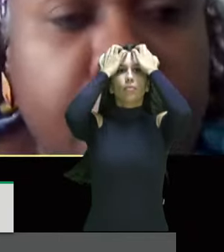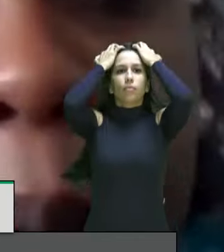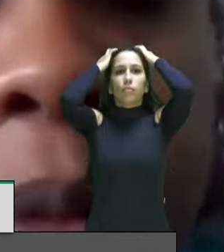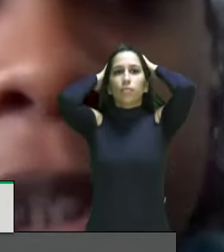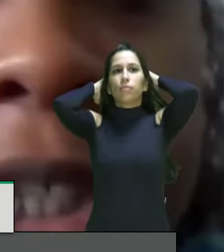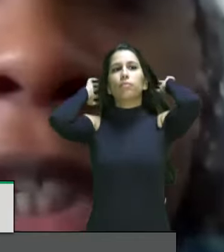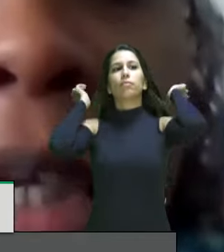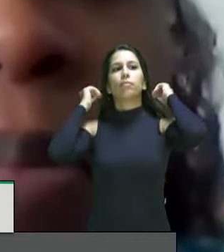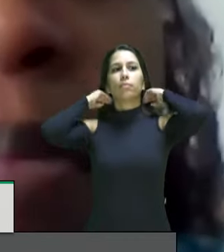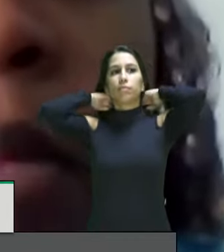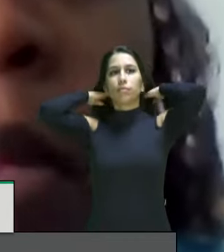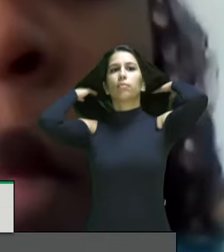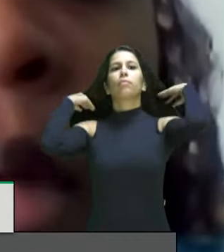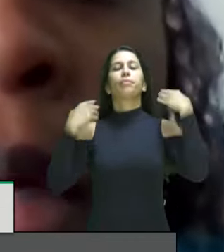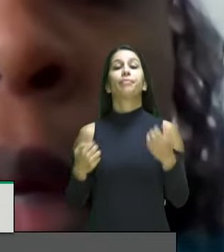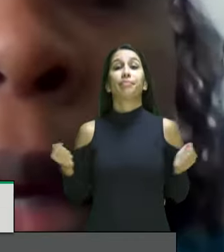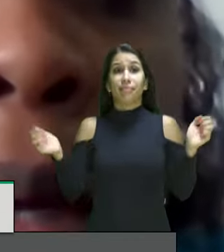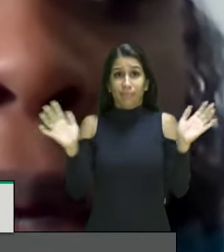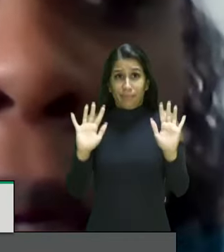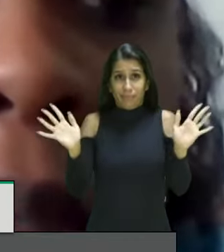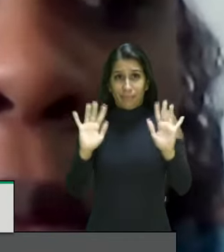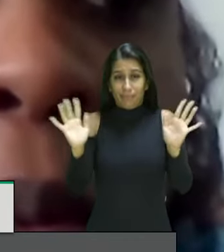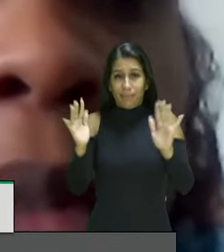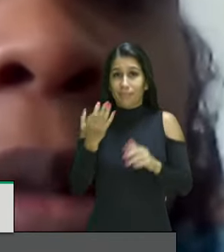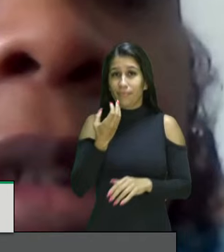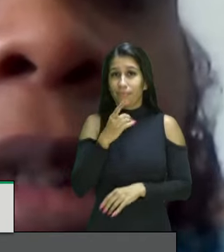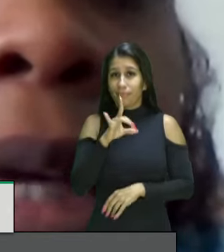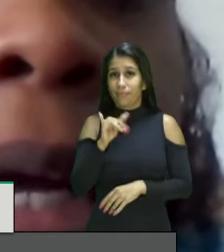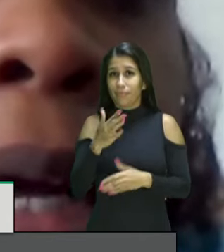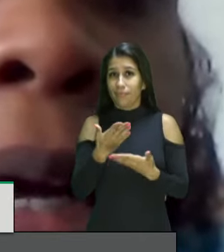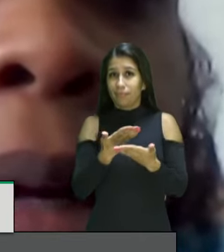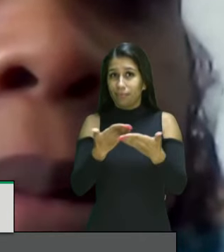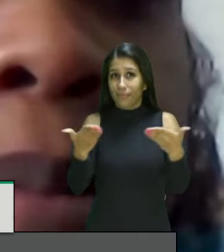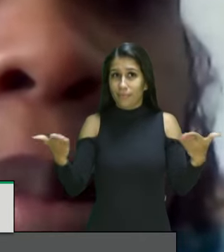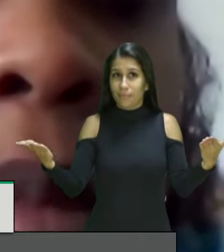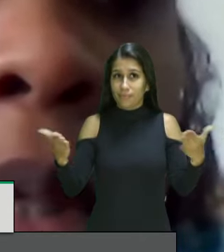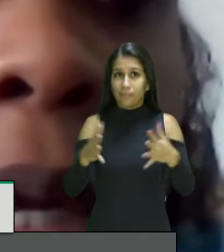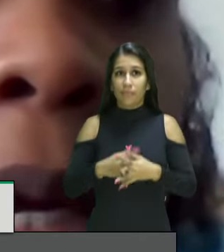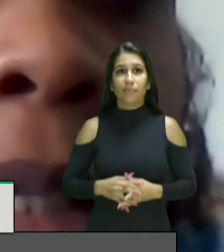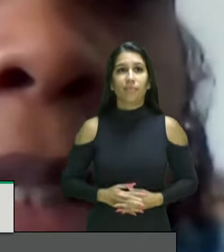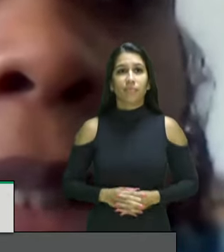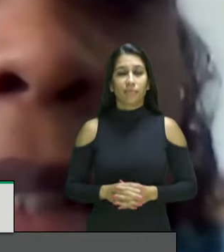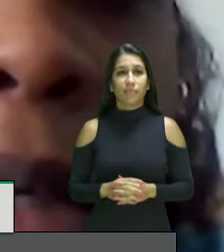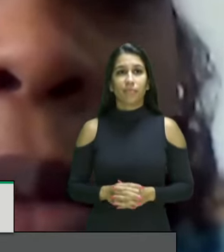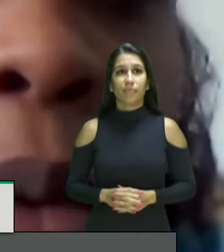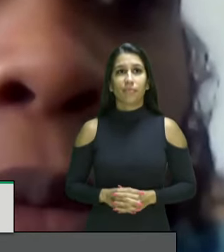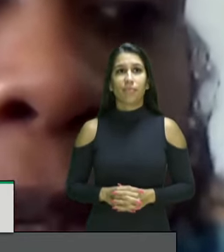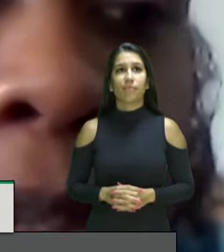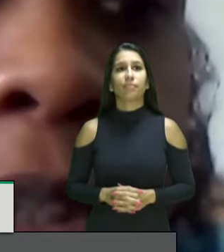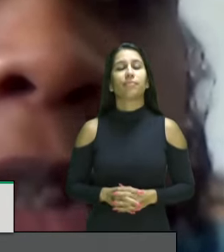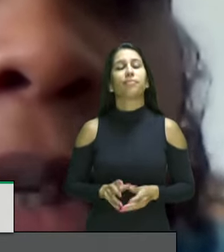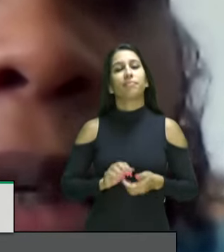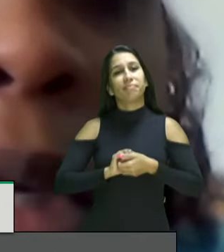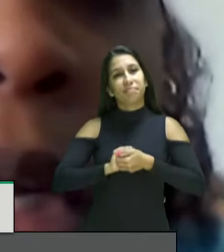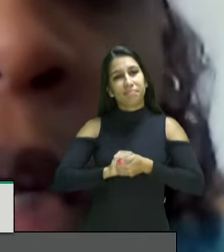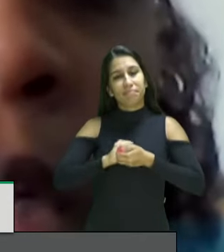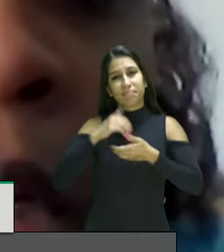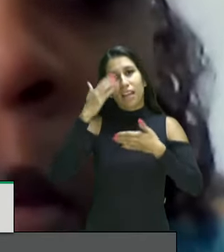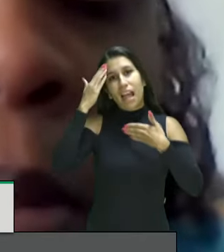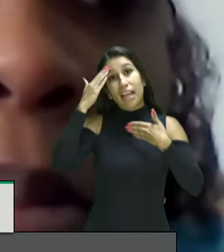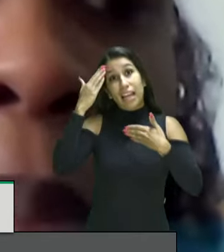bom dia a todos quero agradecer o convite